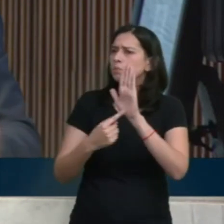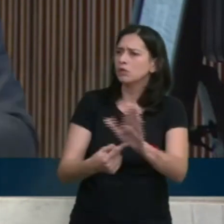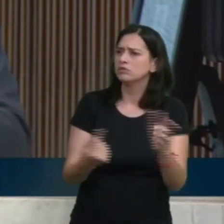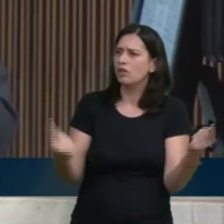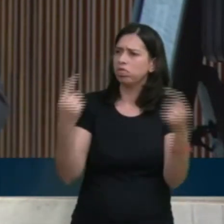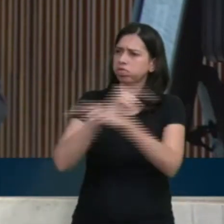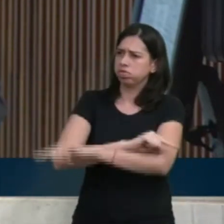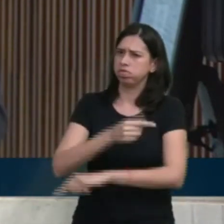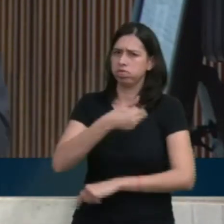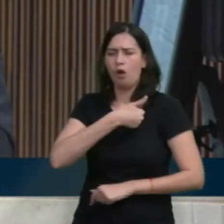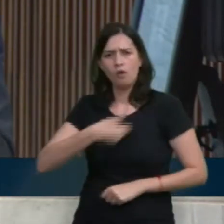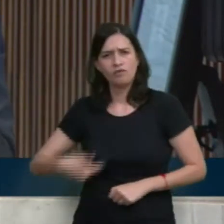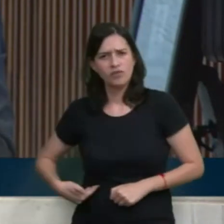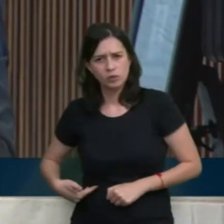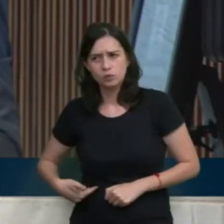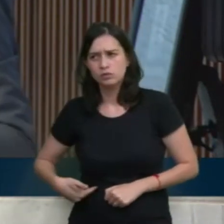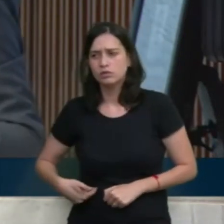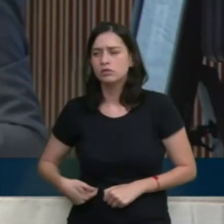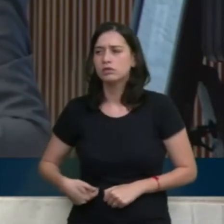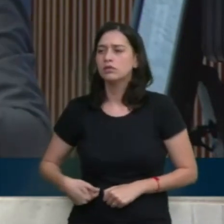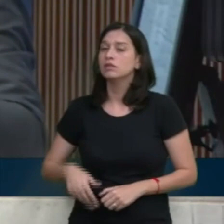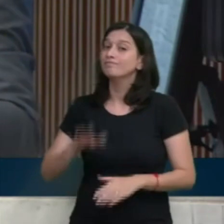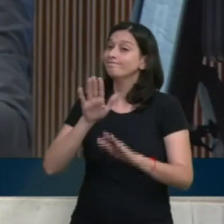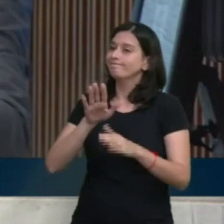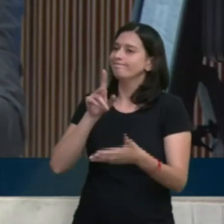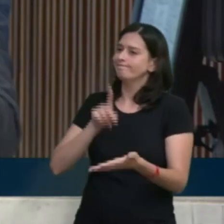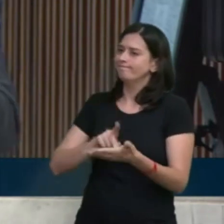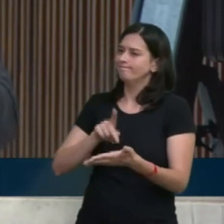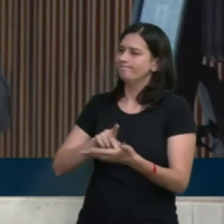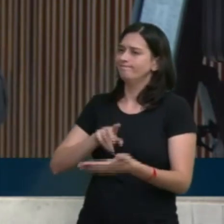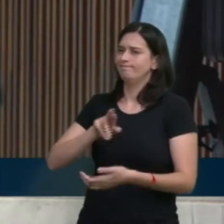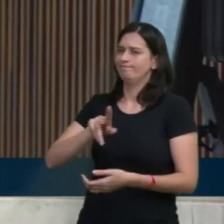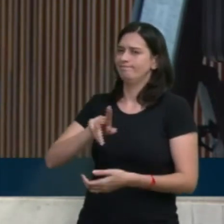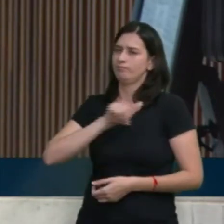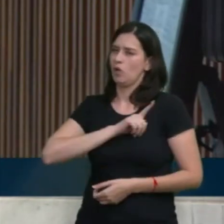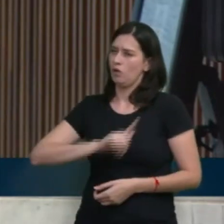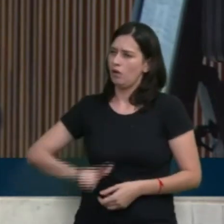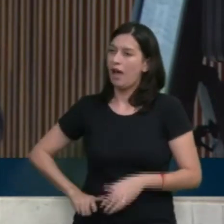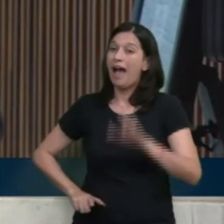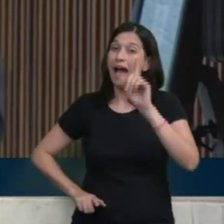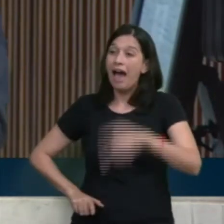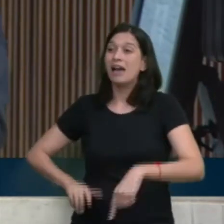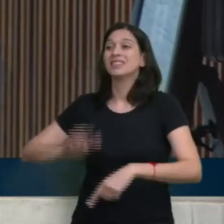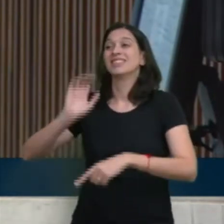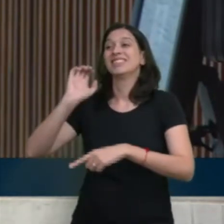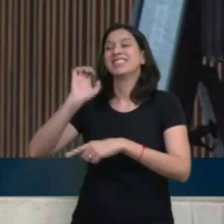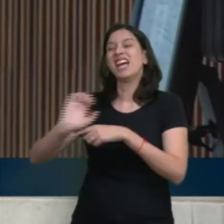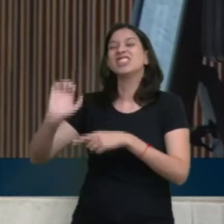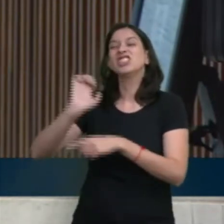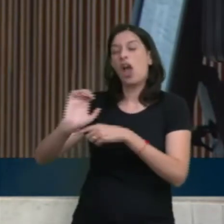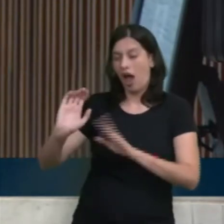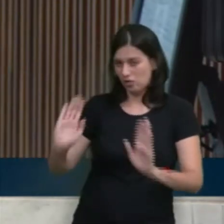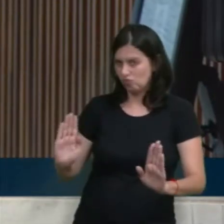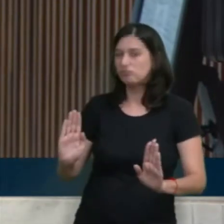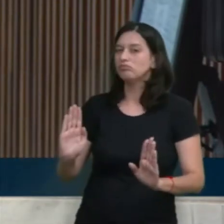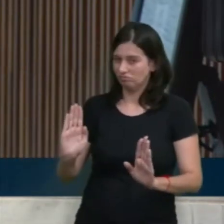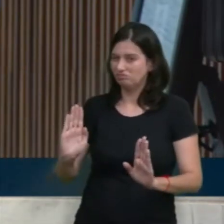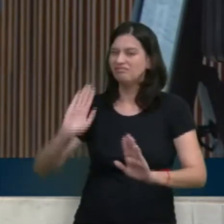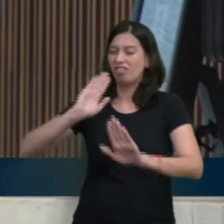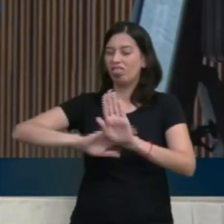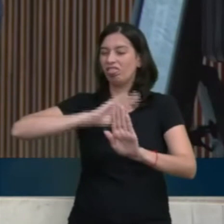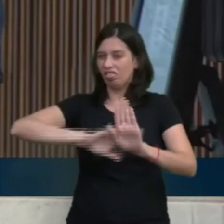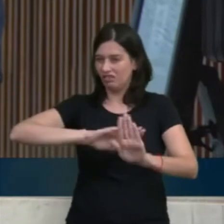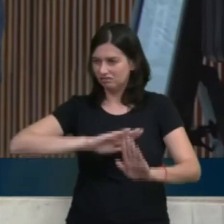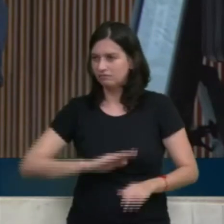estagiário que está alocado no Palácio do Iguaçu. Olhem só, mandou para cá a LDO,